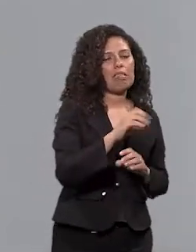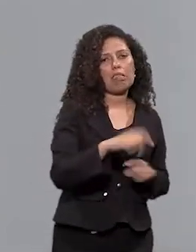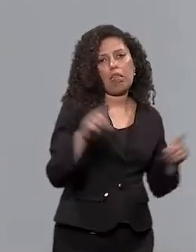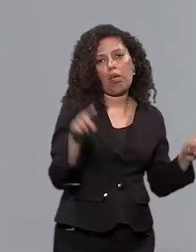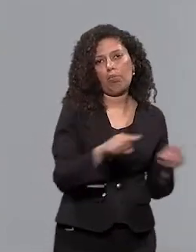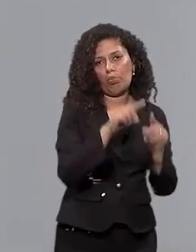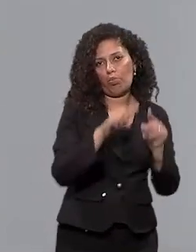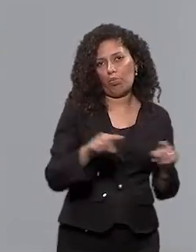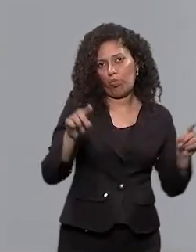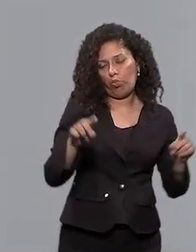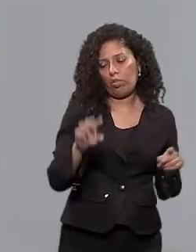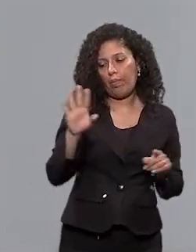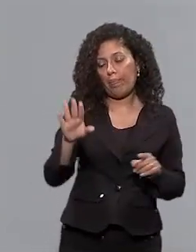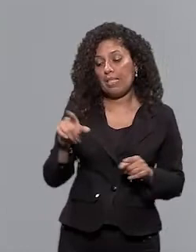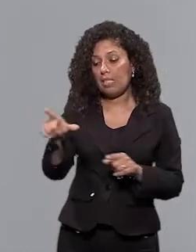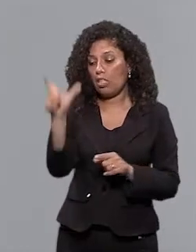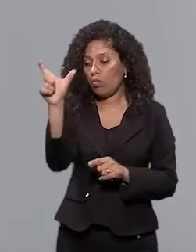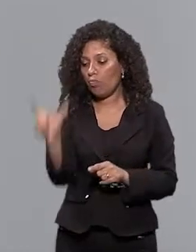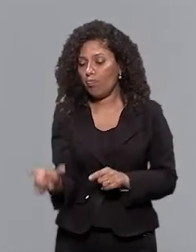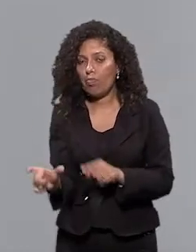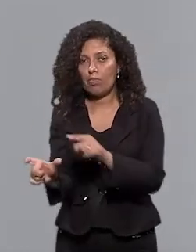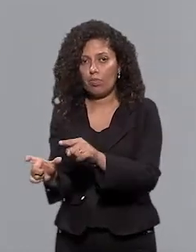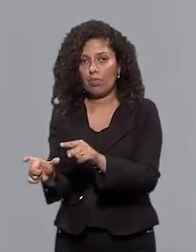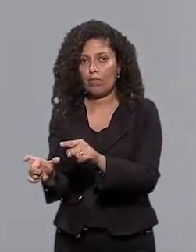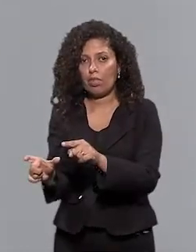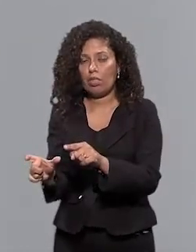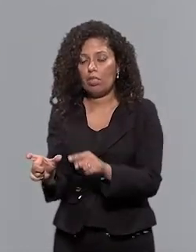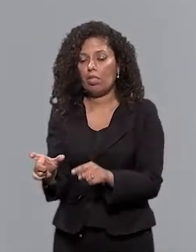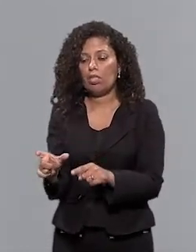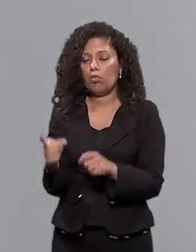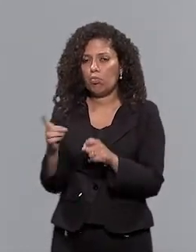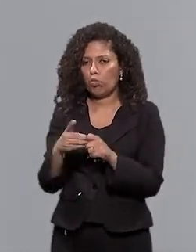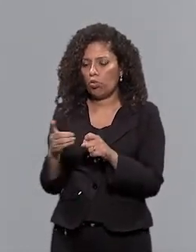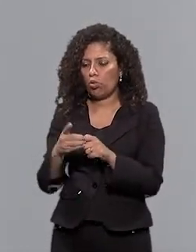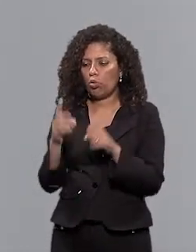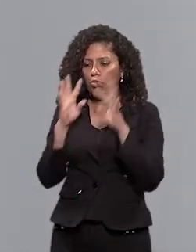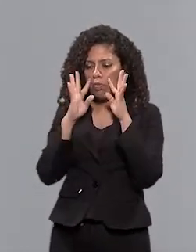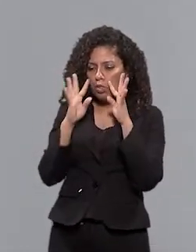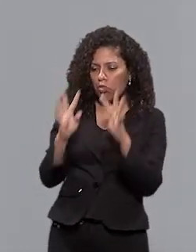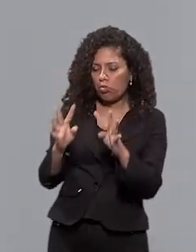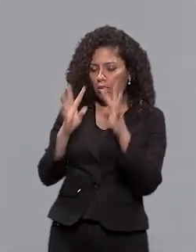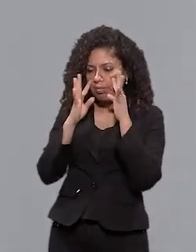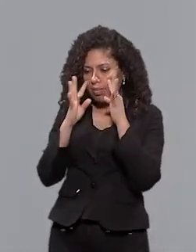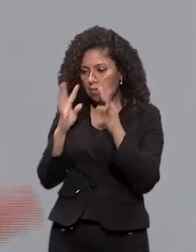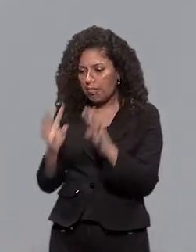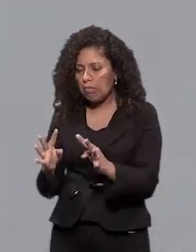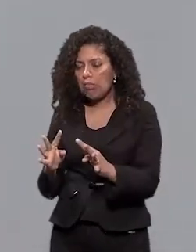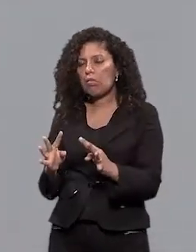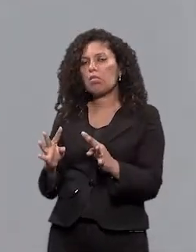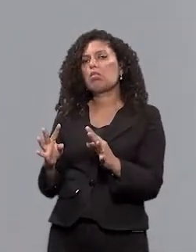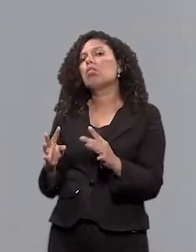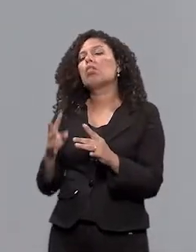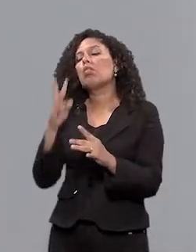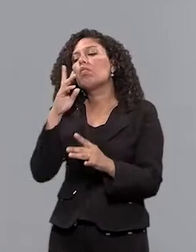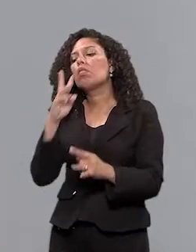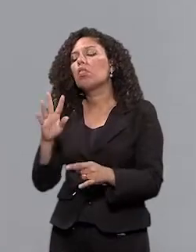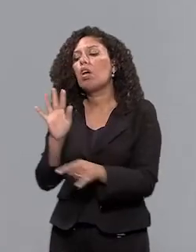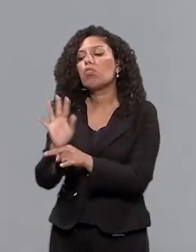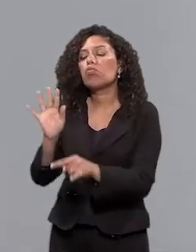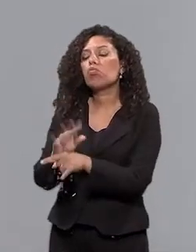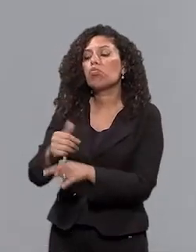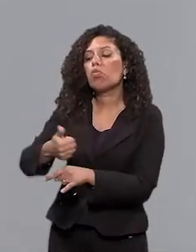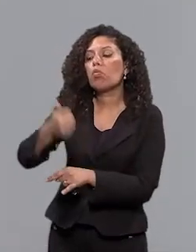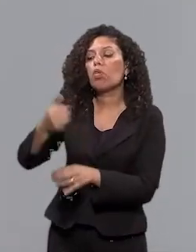esse professor Que também é um terapeuta Ele vai ter esse olhar pra essa questão, né? Seja